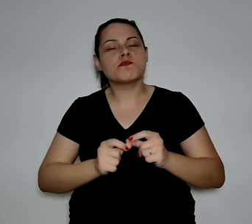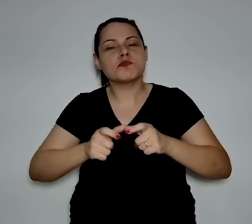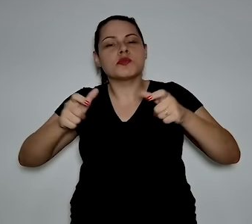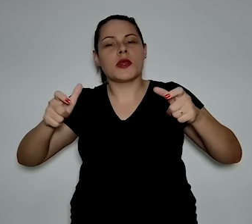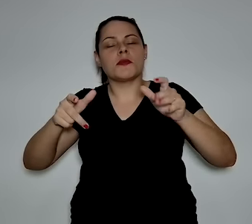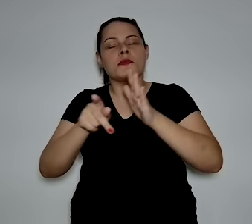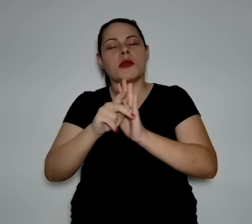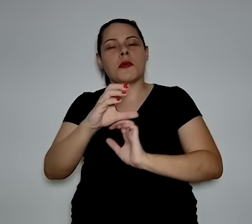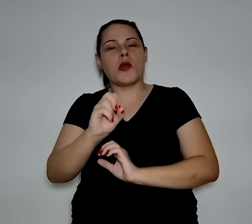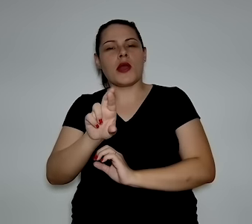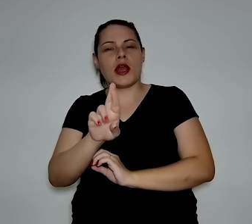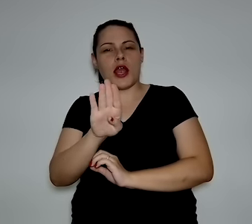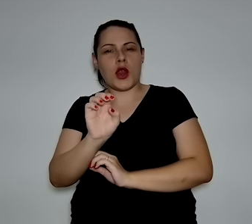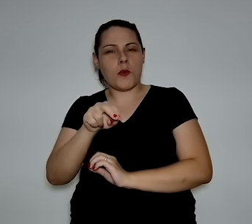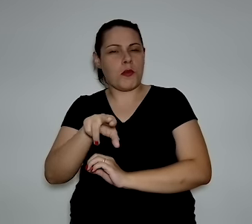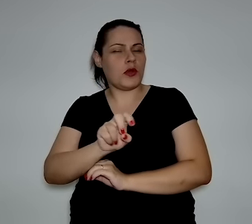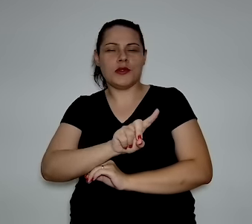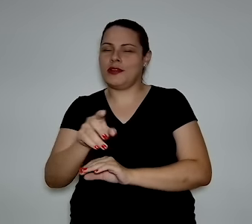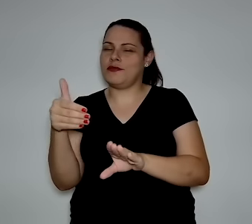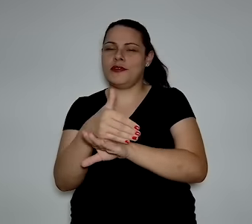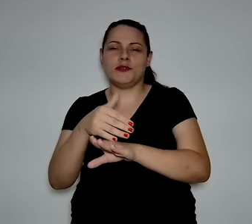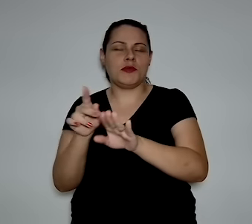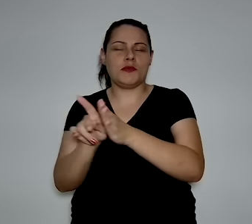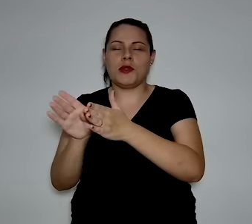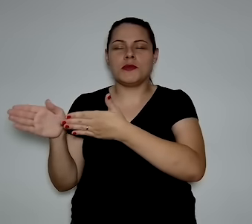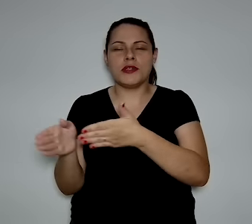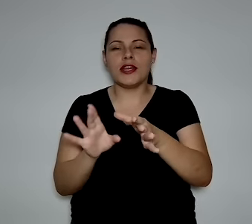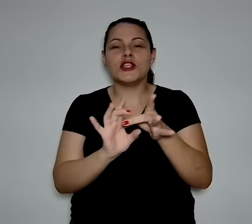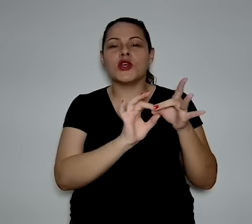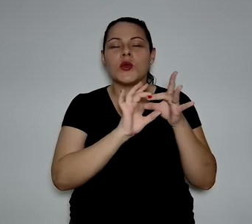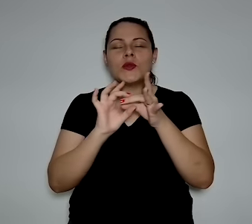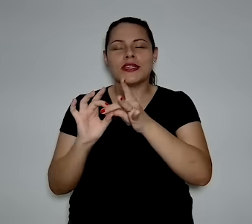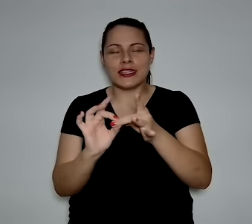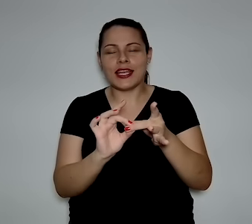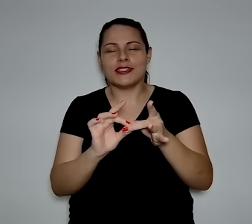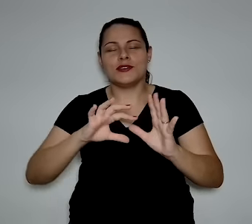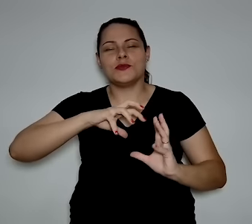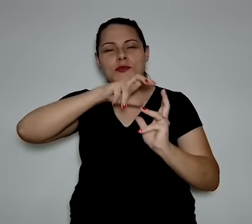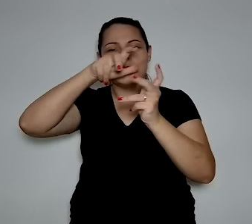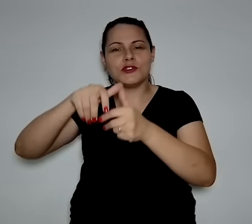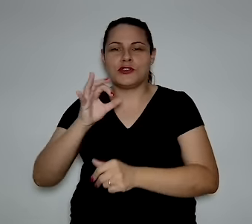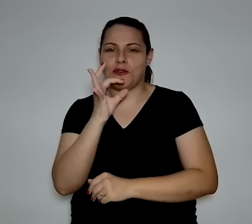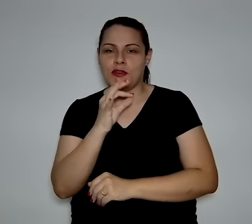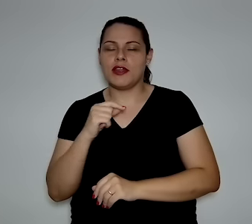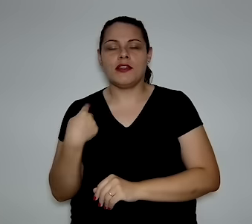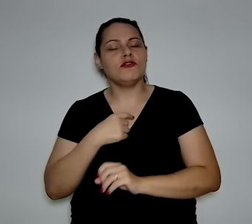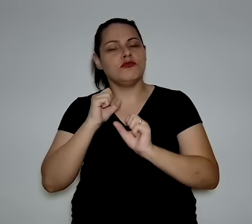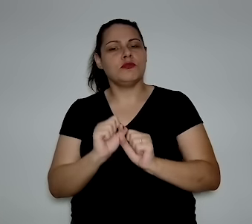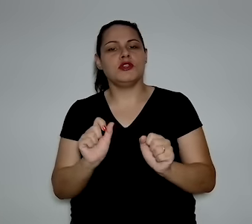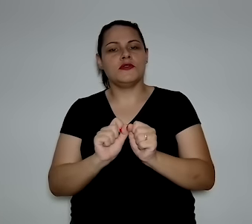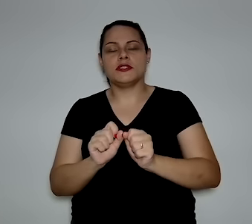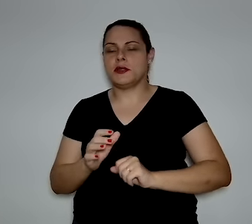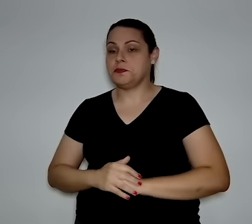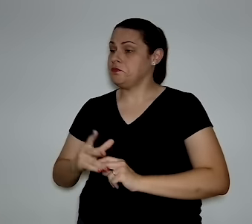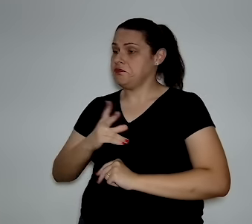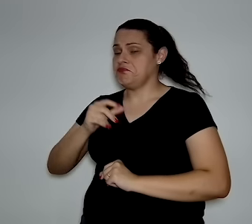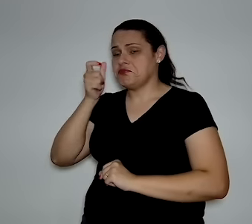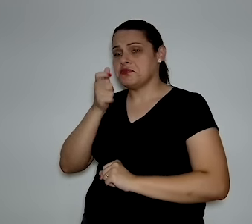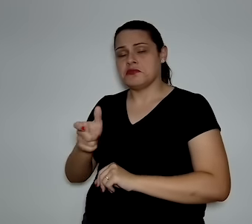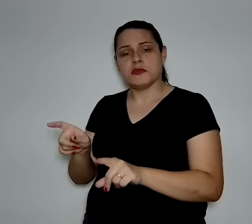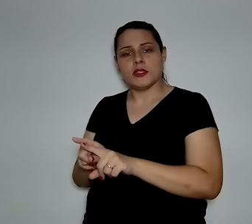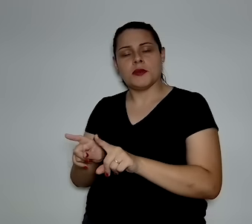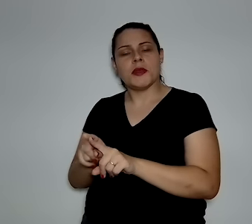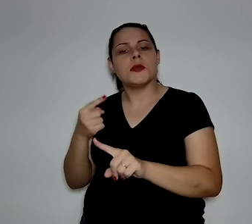tiver um alto teor de carbono não vai mais fazer parte dessa nova ordem econômica mundial verde. E a gente pode fazer isso. Isso é